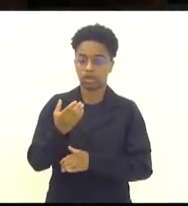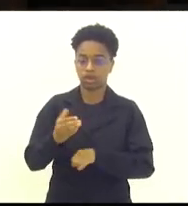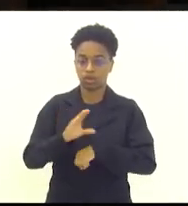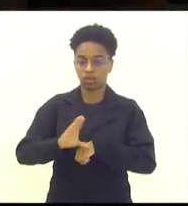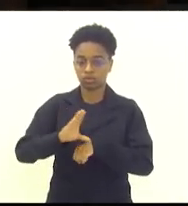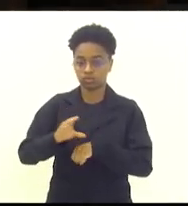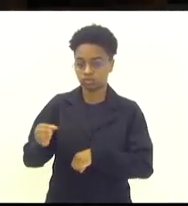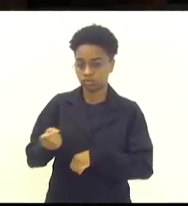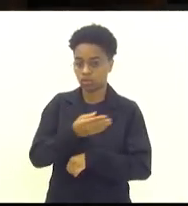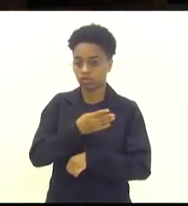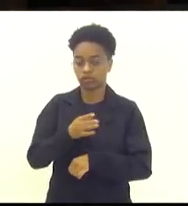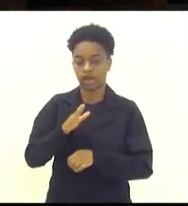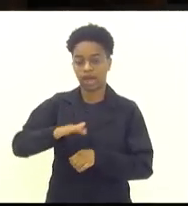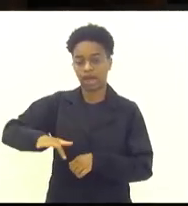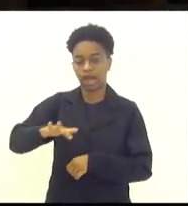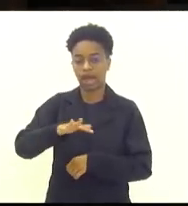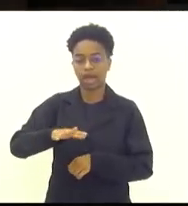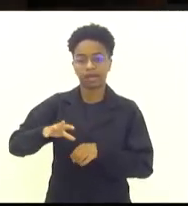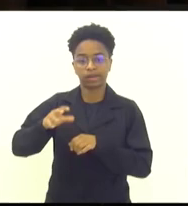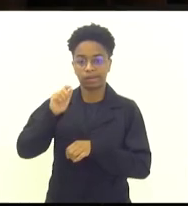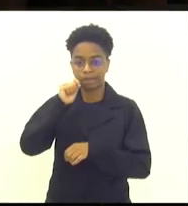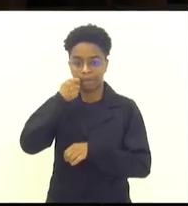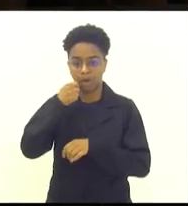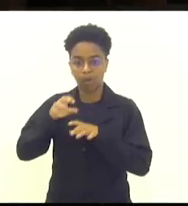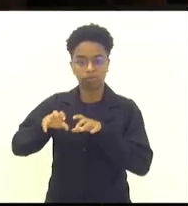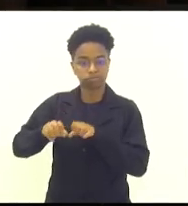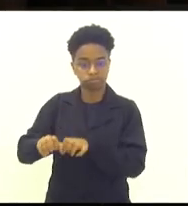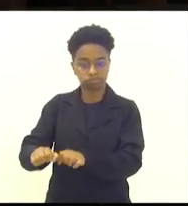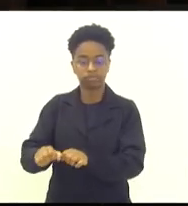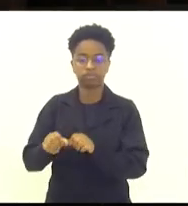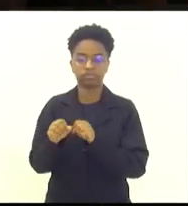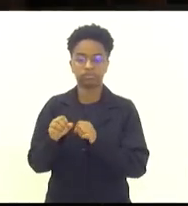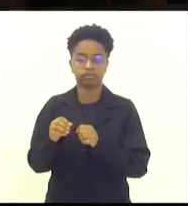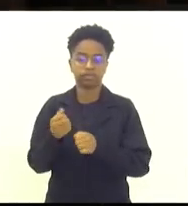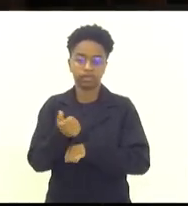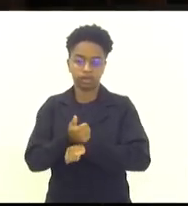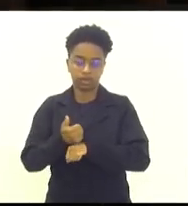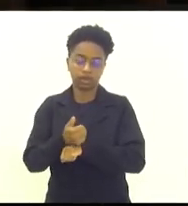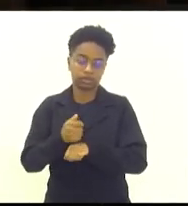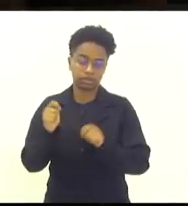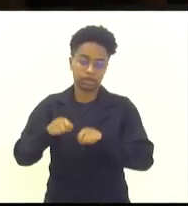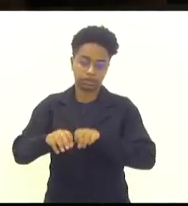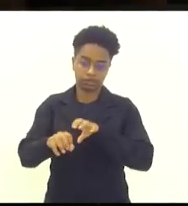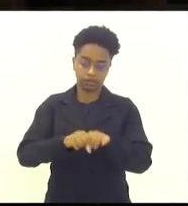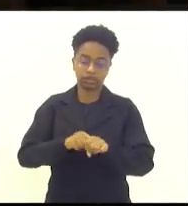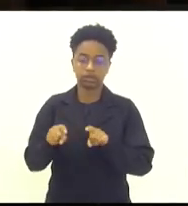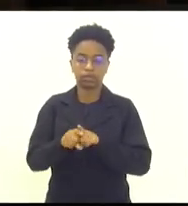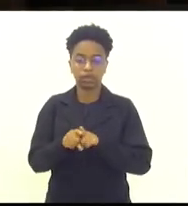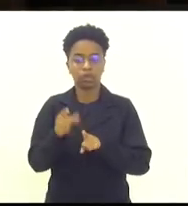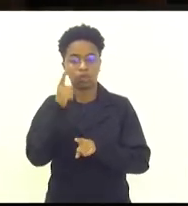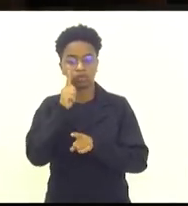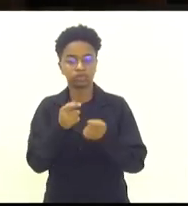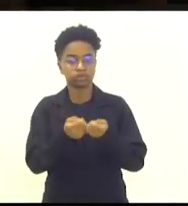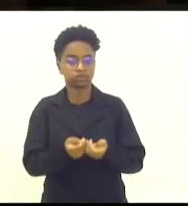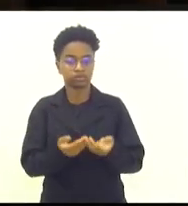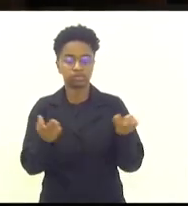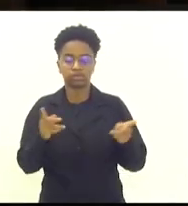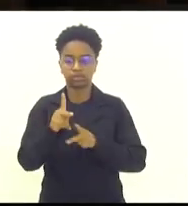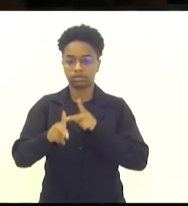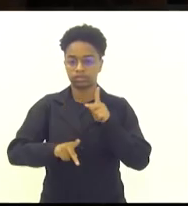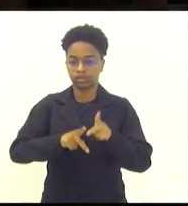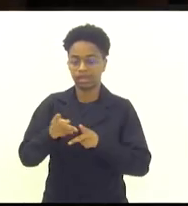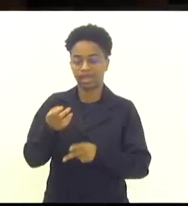comunidade vai se tornar padeiro, confeteiro, vai ter a sua profissão e vai poder ofertar o café do povo